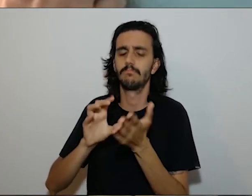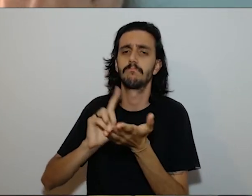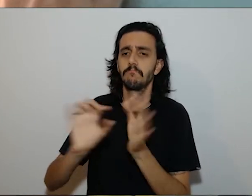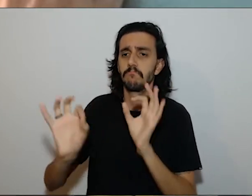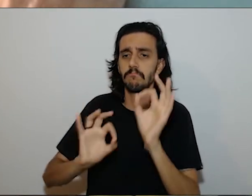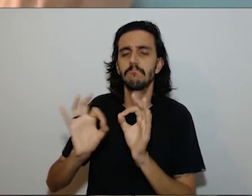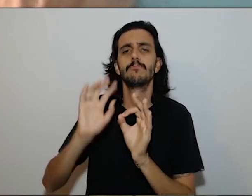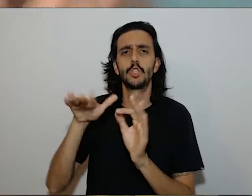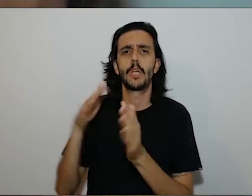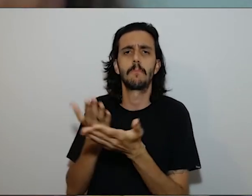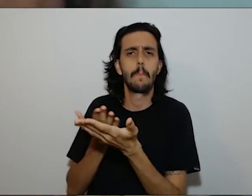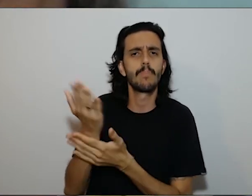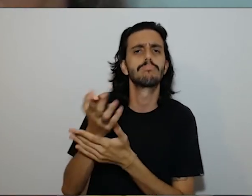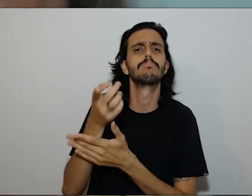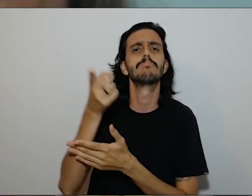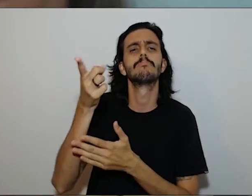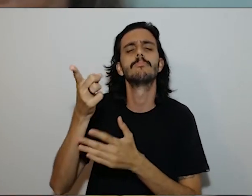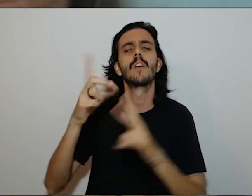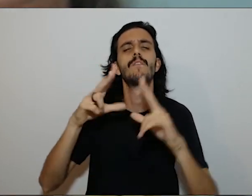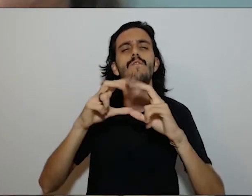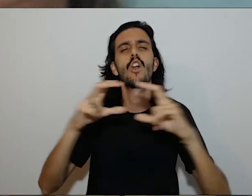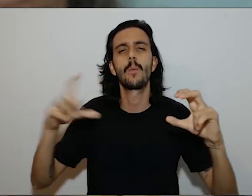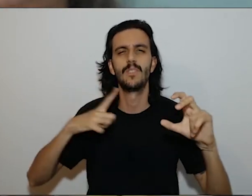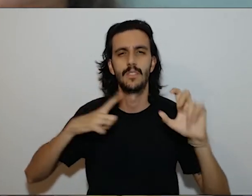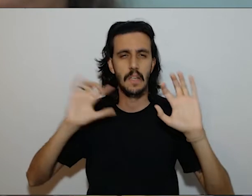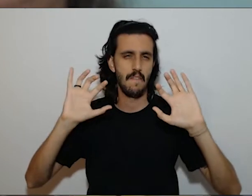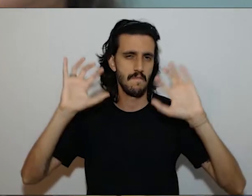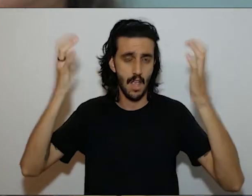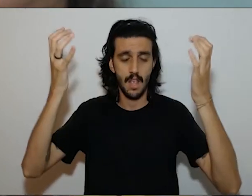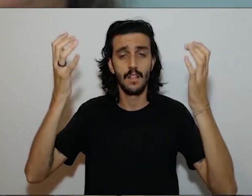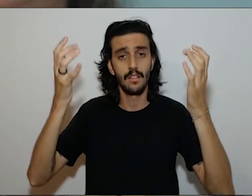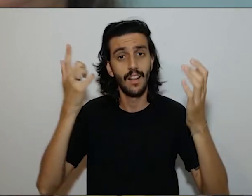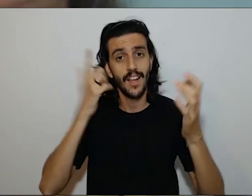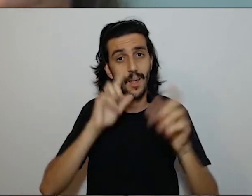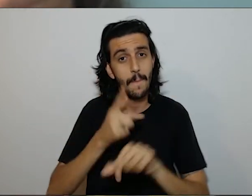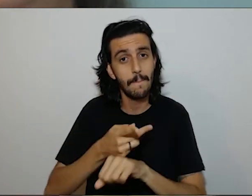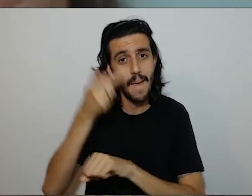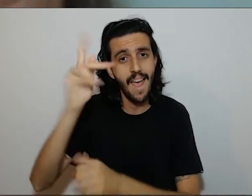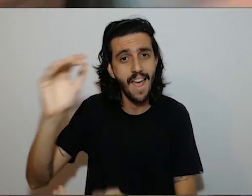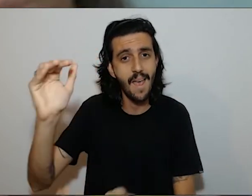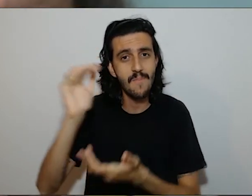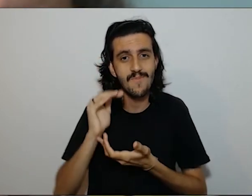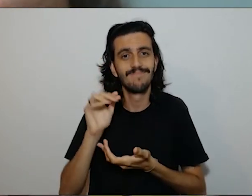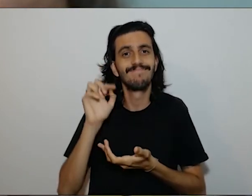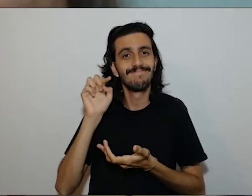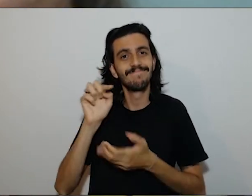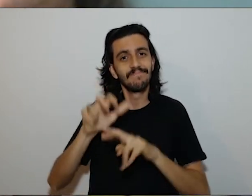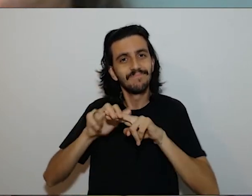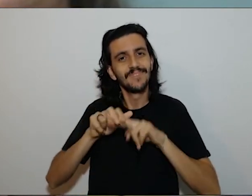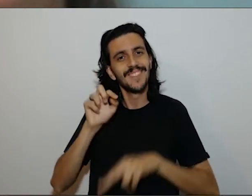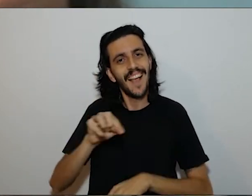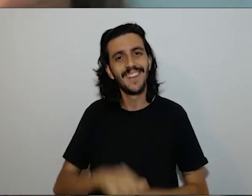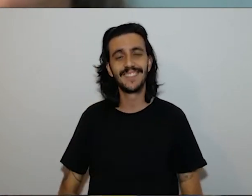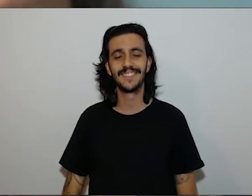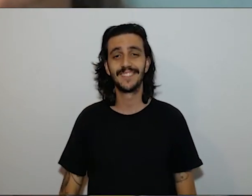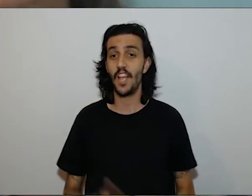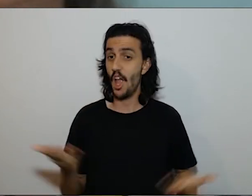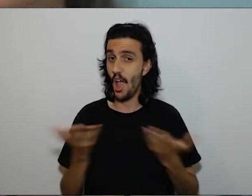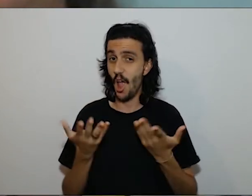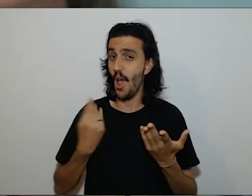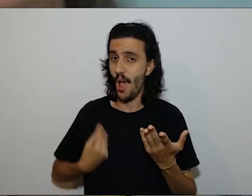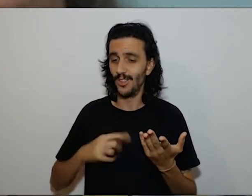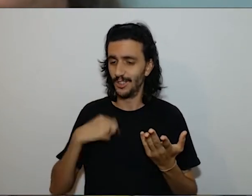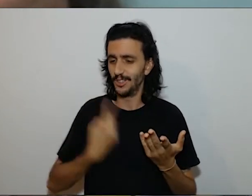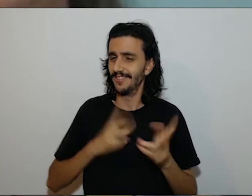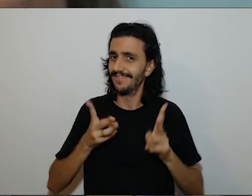Florianópolis e ganhamos um prêmio com ele e aí hoje agora a gente está divulgando o